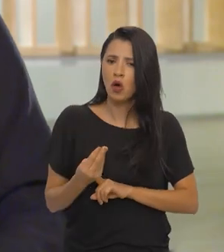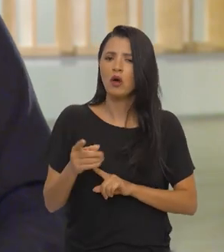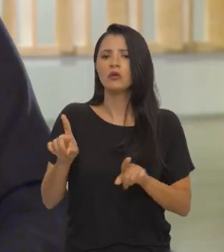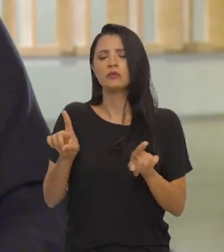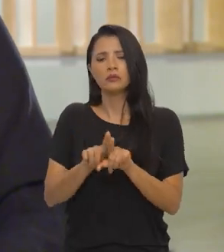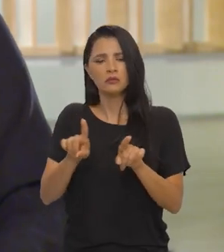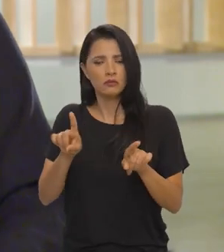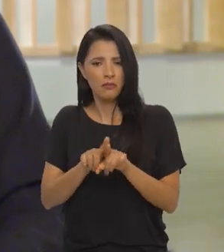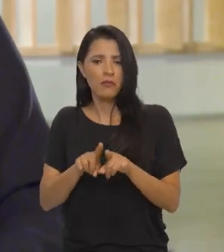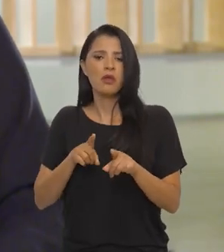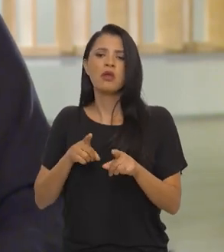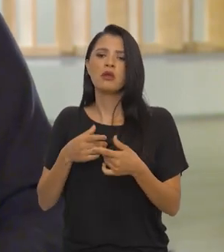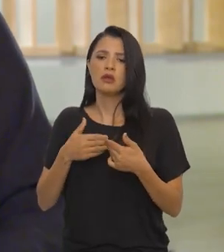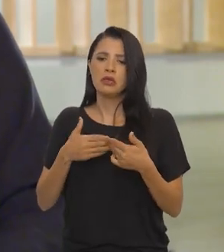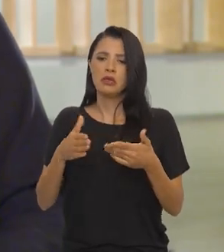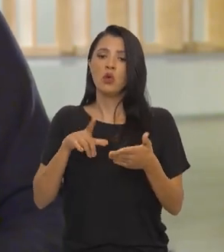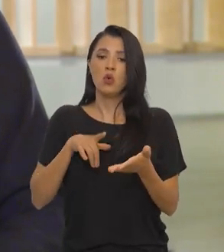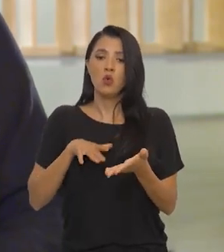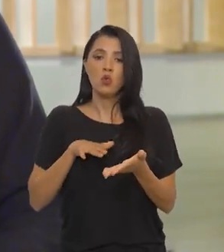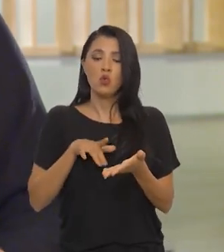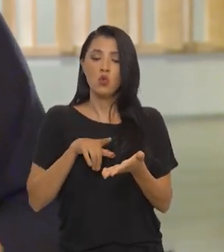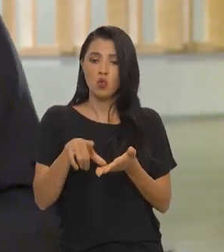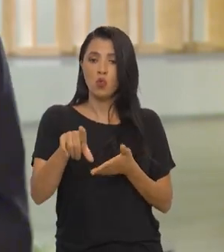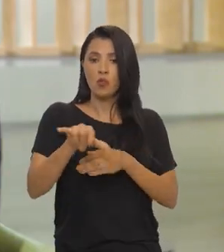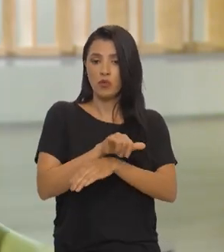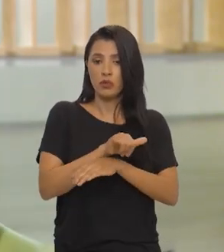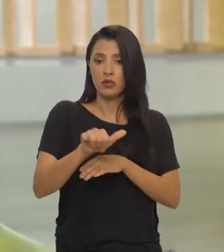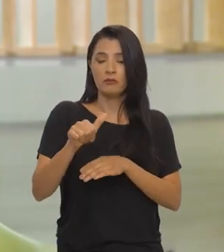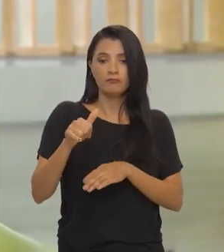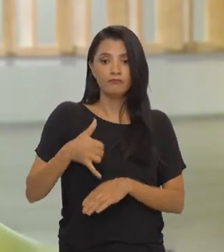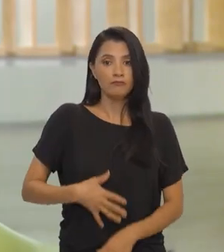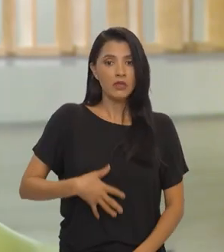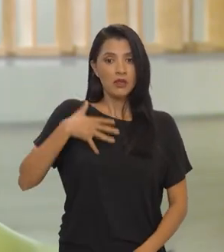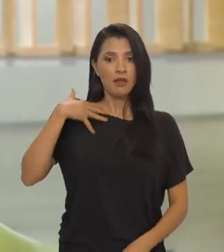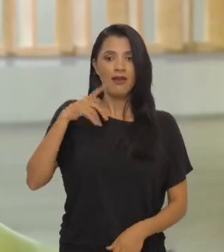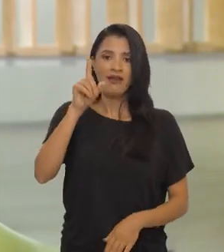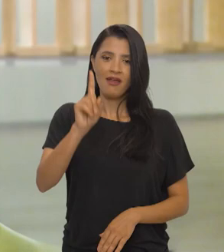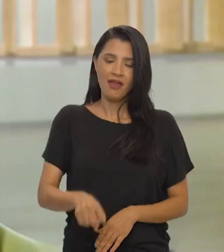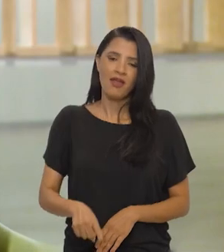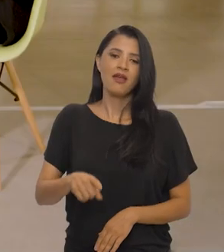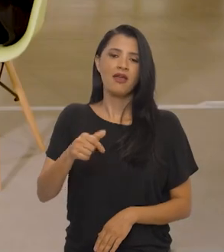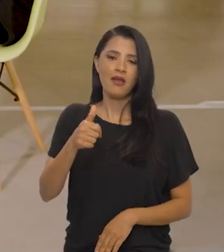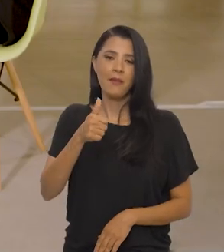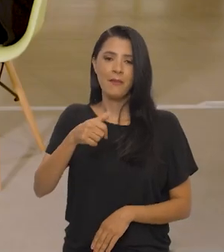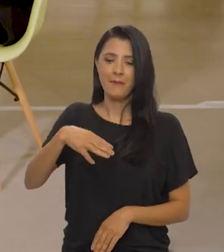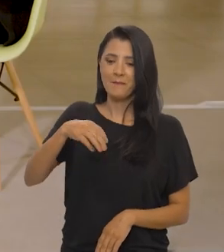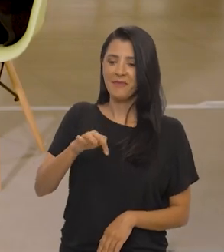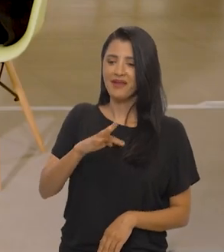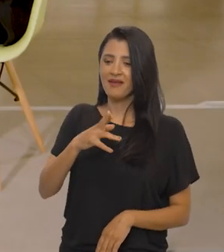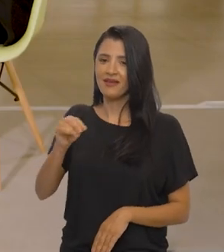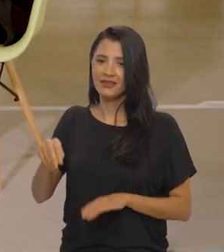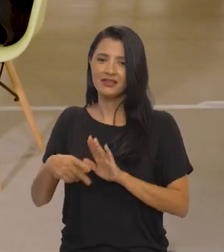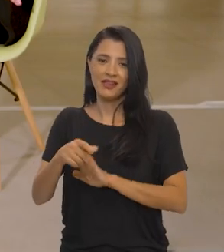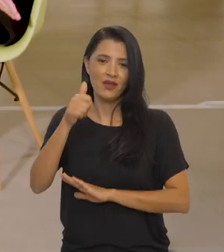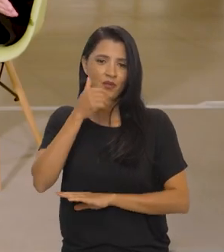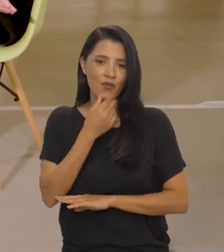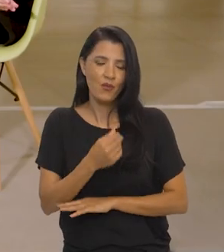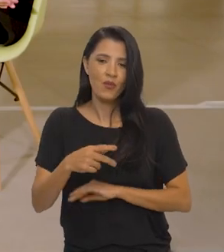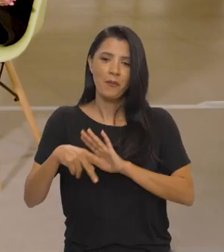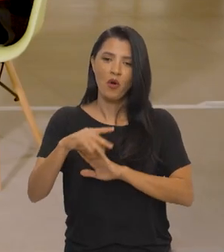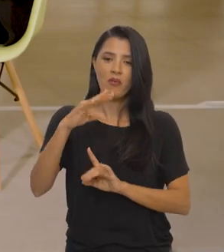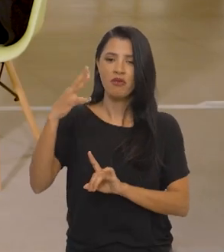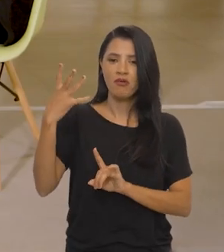Carol, um mecanismo que nos orgulha imensamente, que é o Mestras e Mestres das